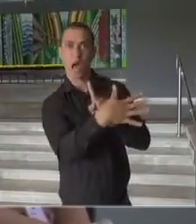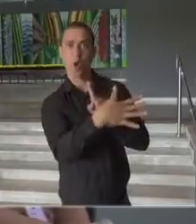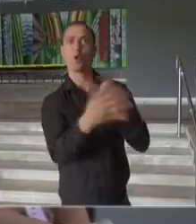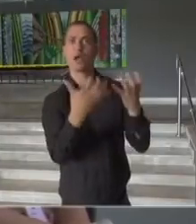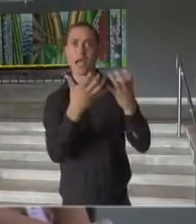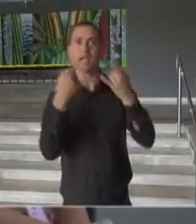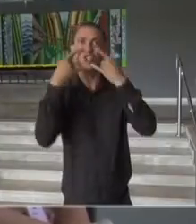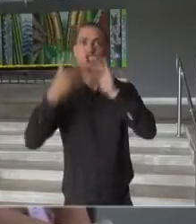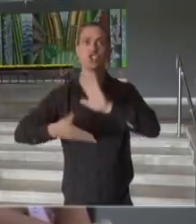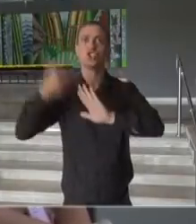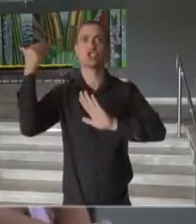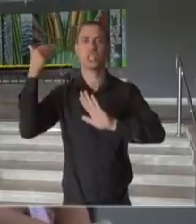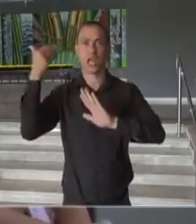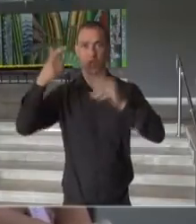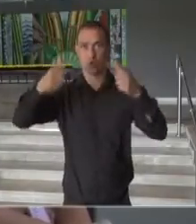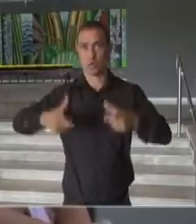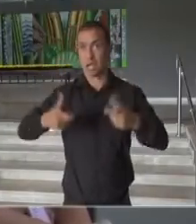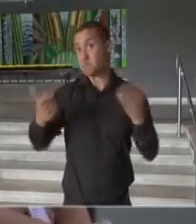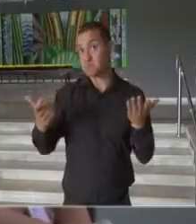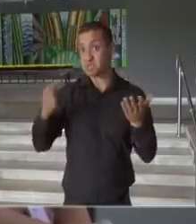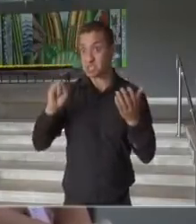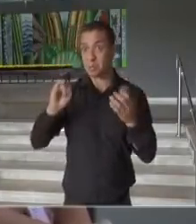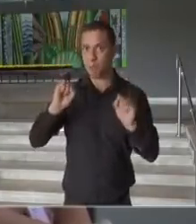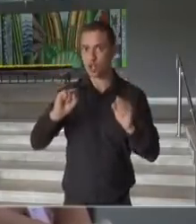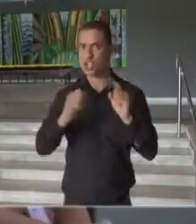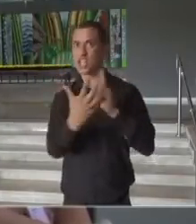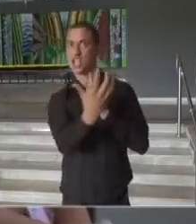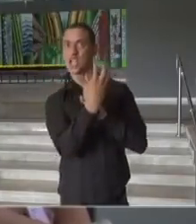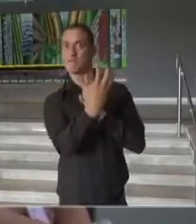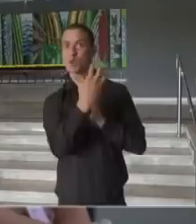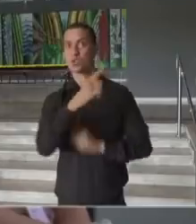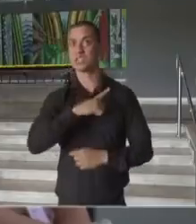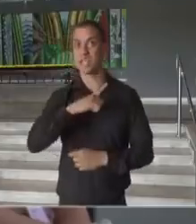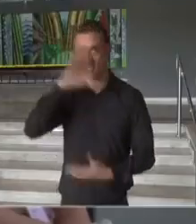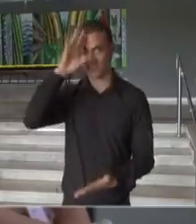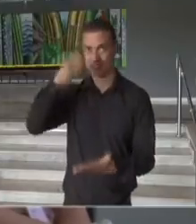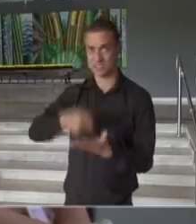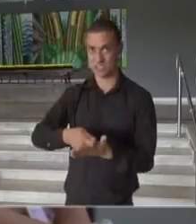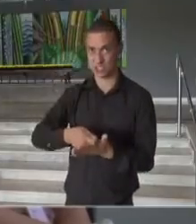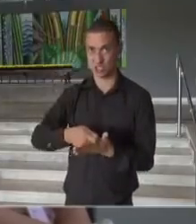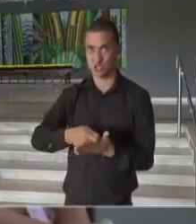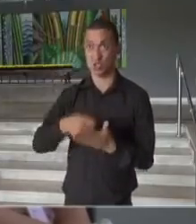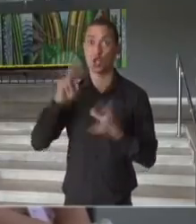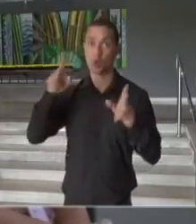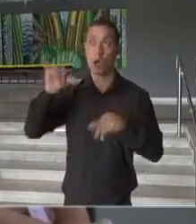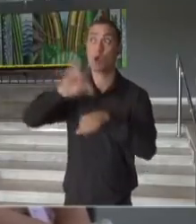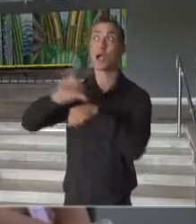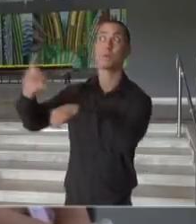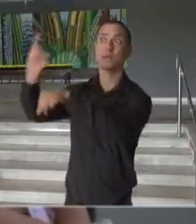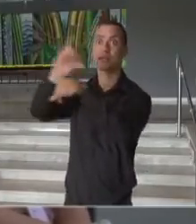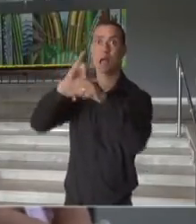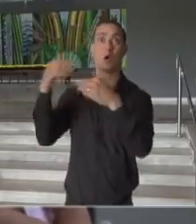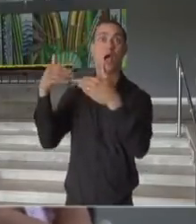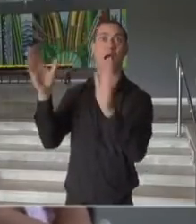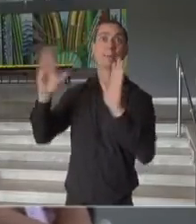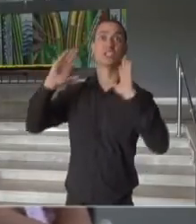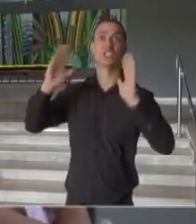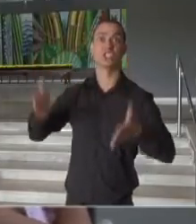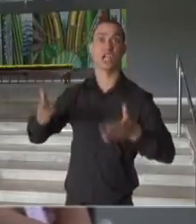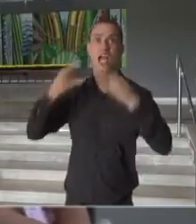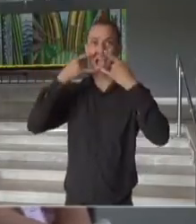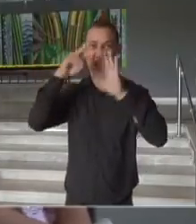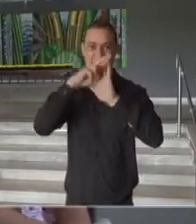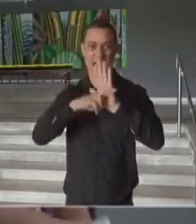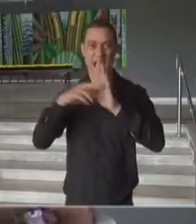liberação das máscaras, e que isso influencia também na hora de decidir por outras capitais estarem abrindo mão dessa